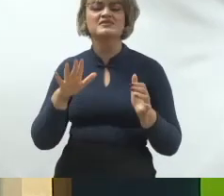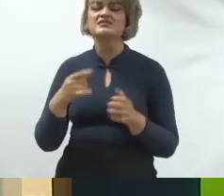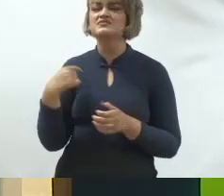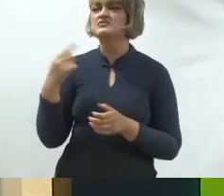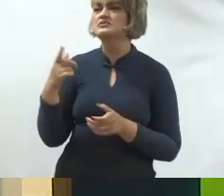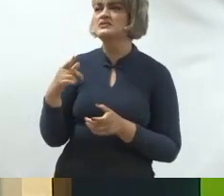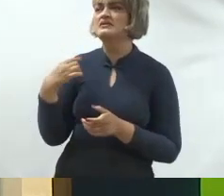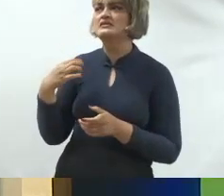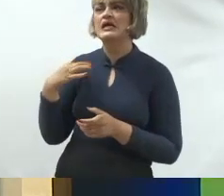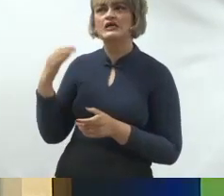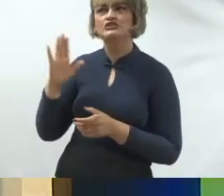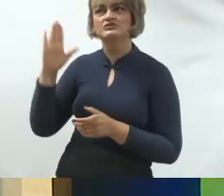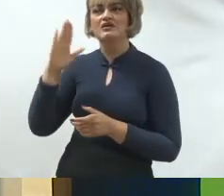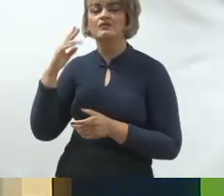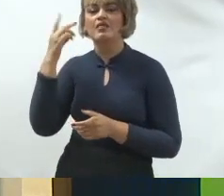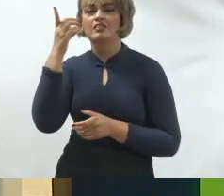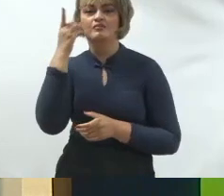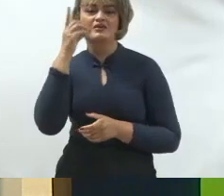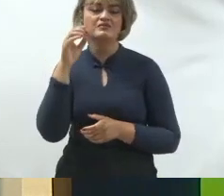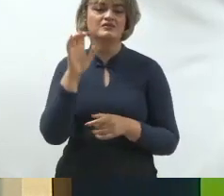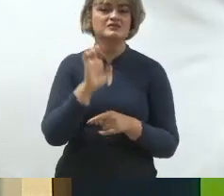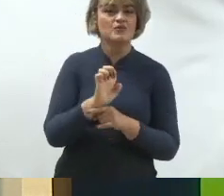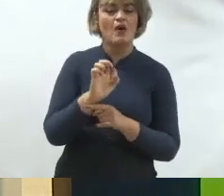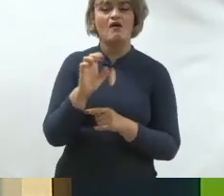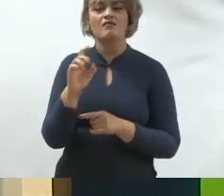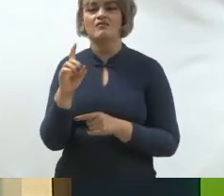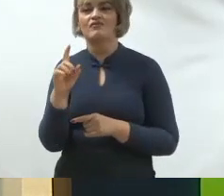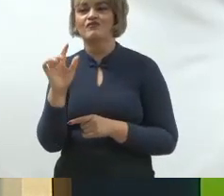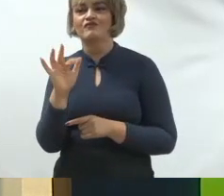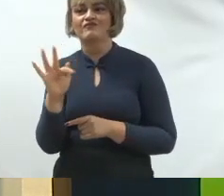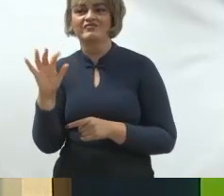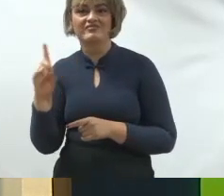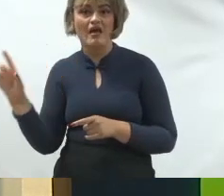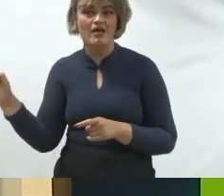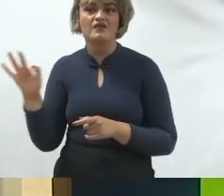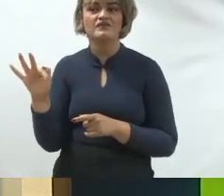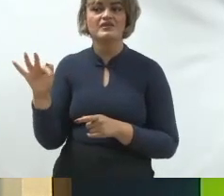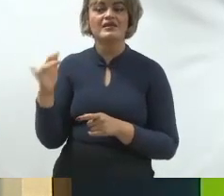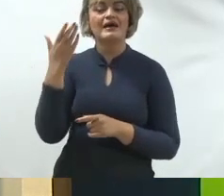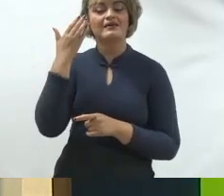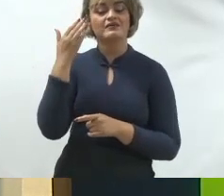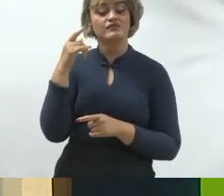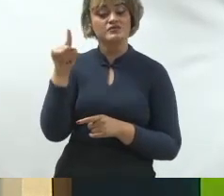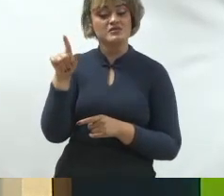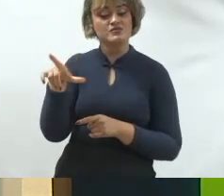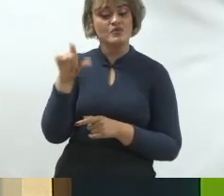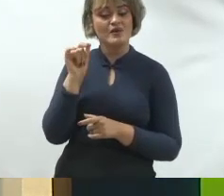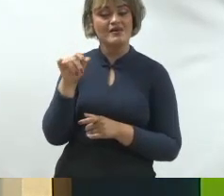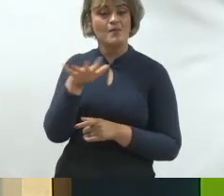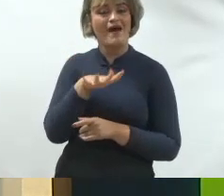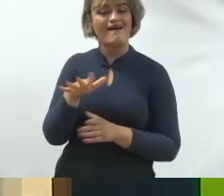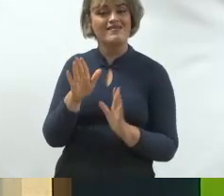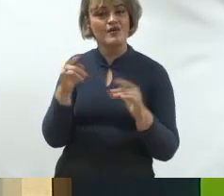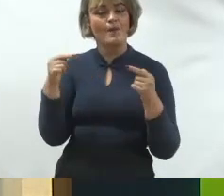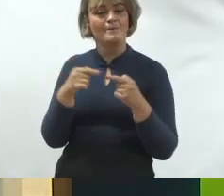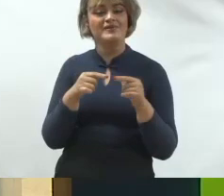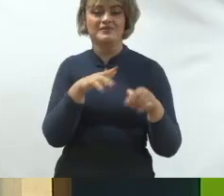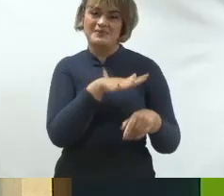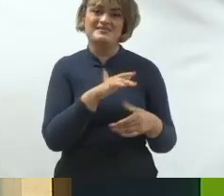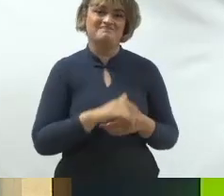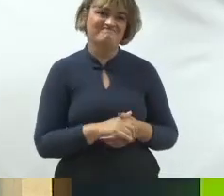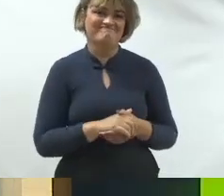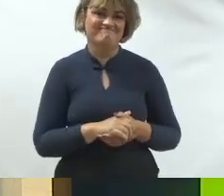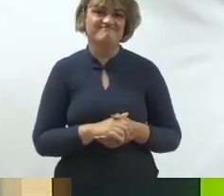a deputado estadual, ser candidato a vereador, deputado federal, o discurso é de nicho, você precisa resolver um problema muito